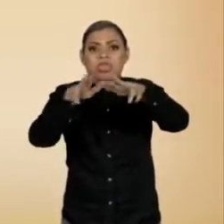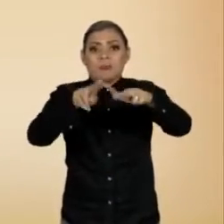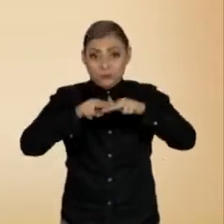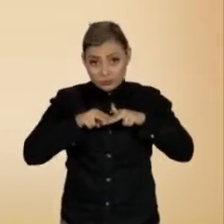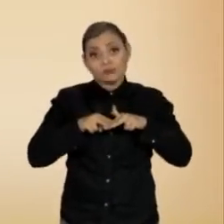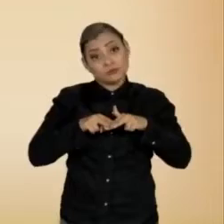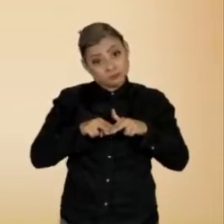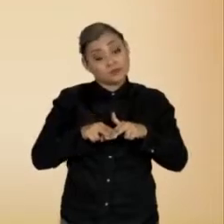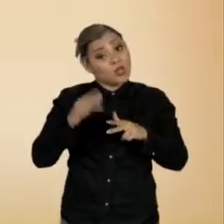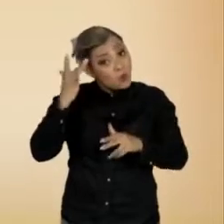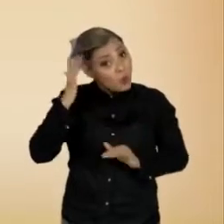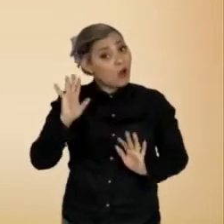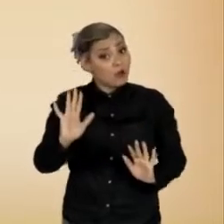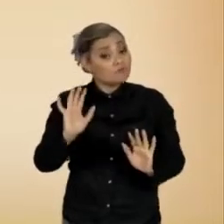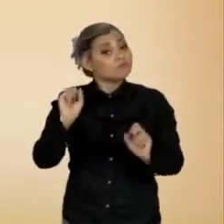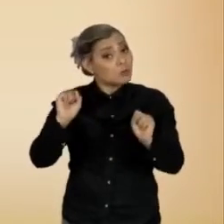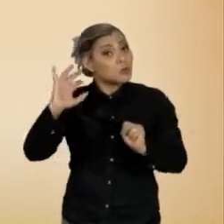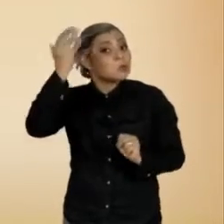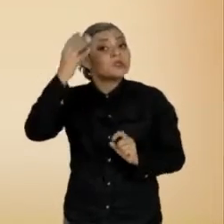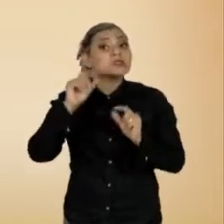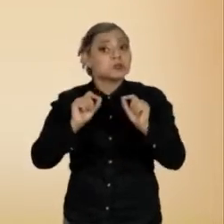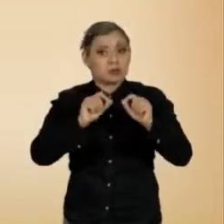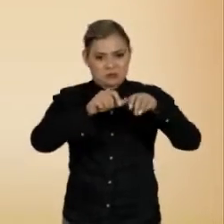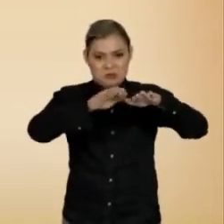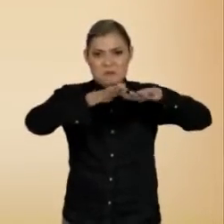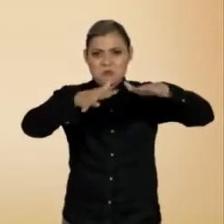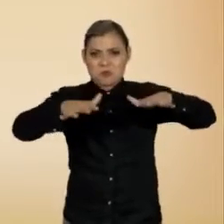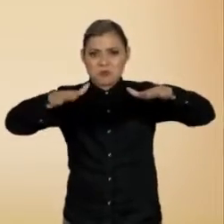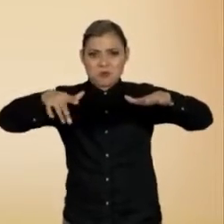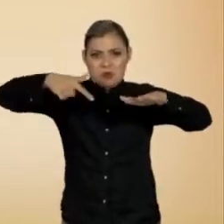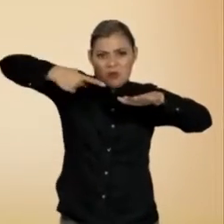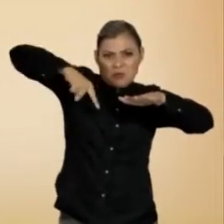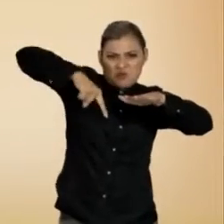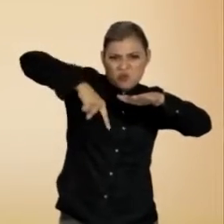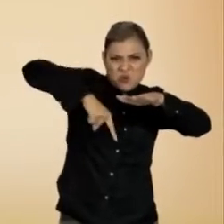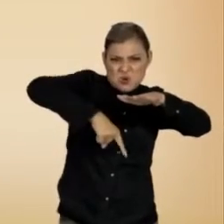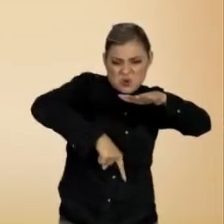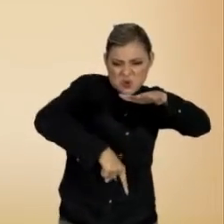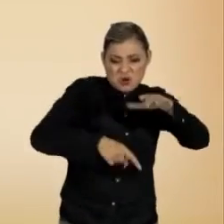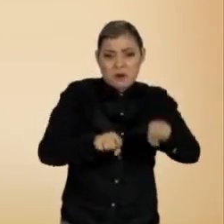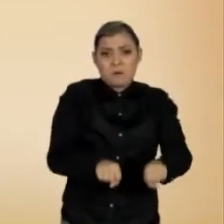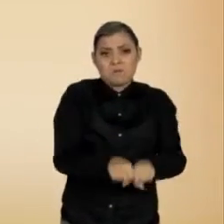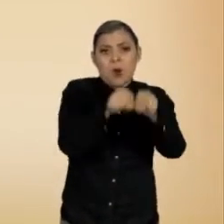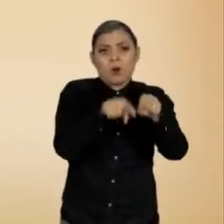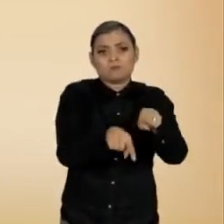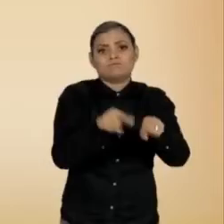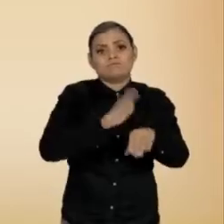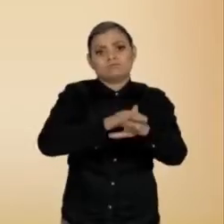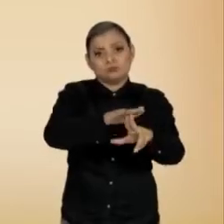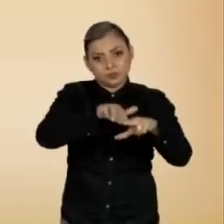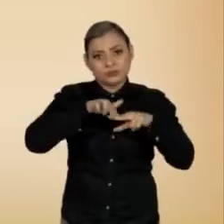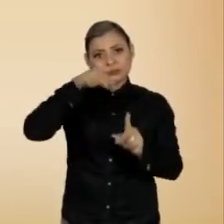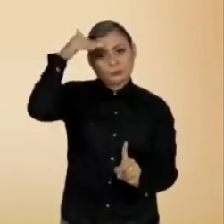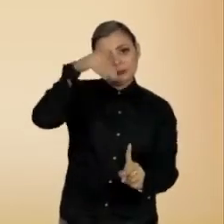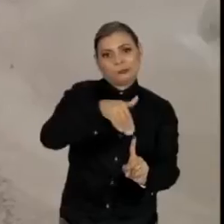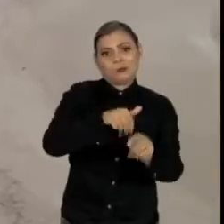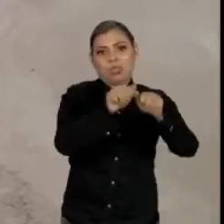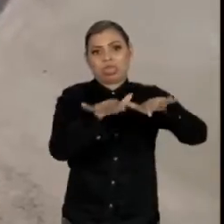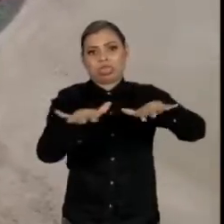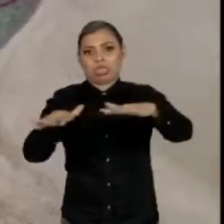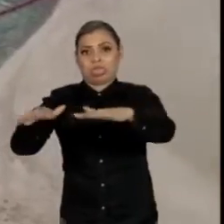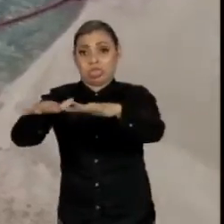isso, há a hipótese de que um grande vazamento em minas de petróleo pode ter sido responsável pela poluição.